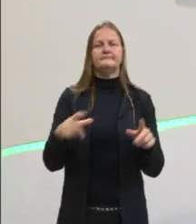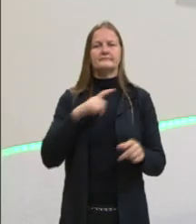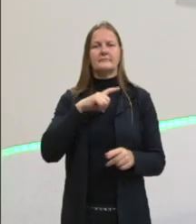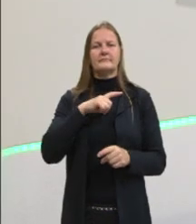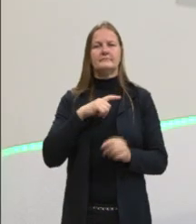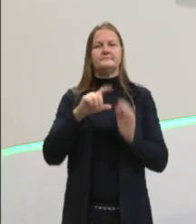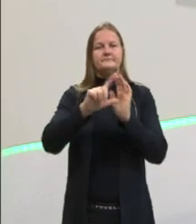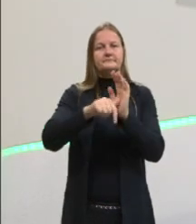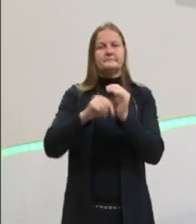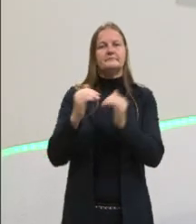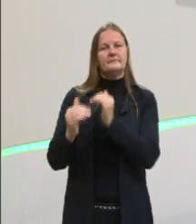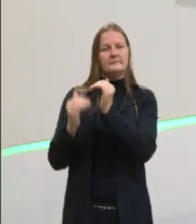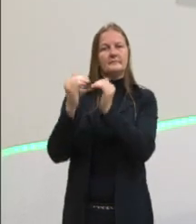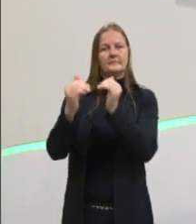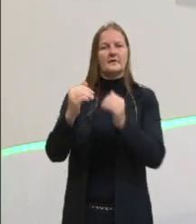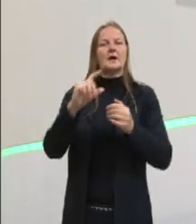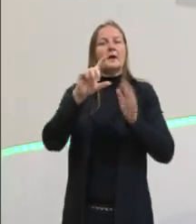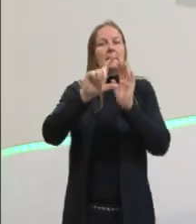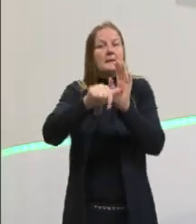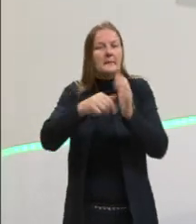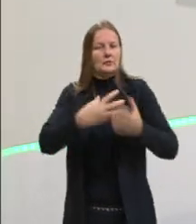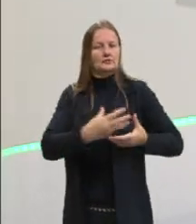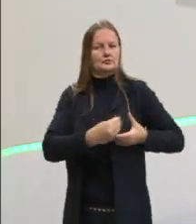após o período da amamentação.